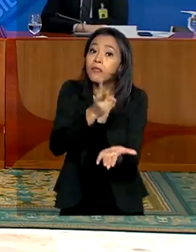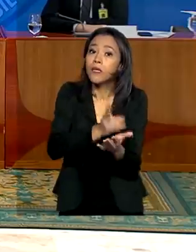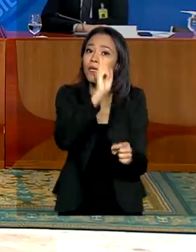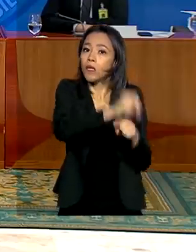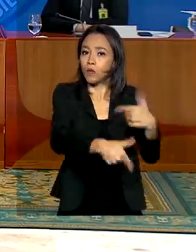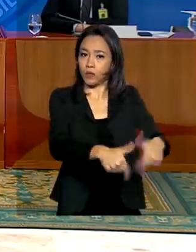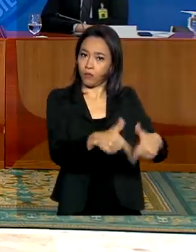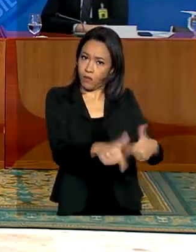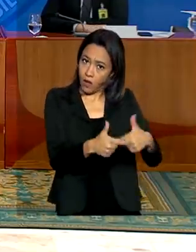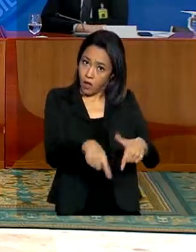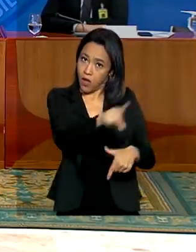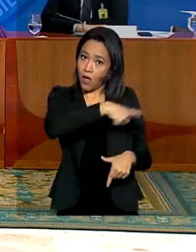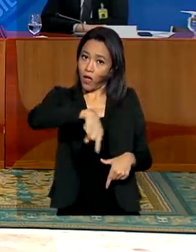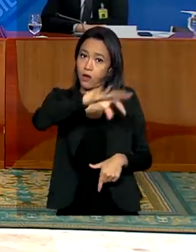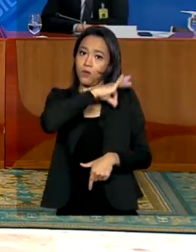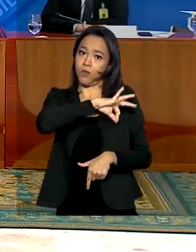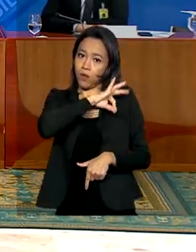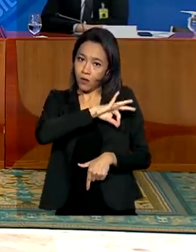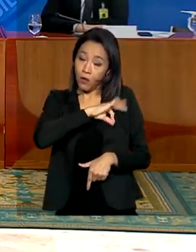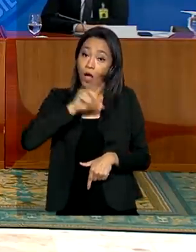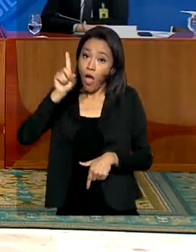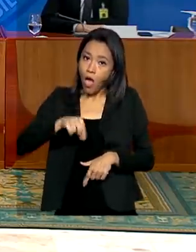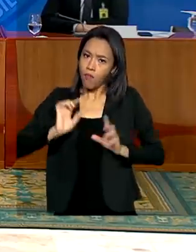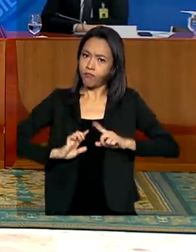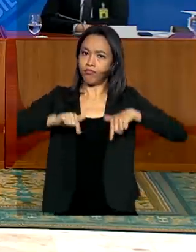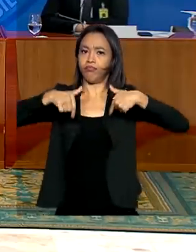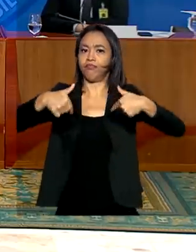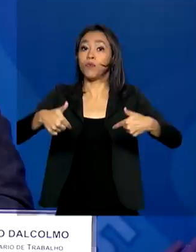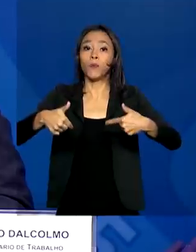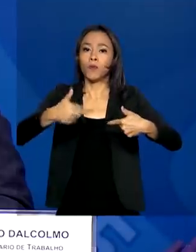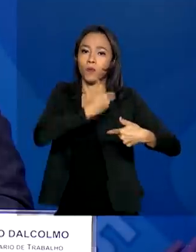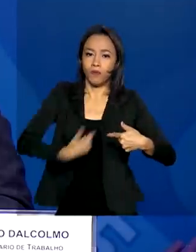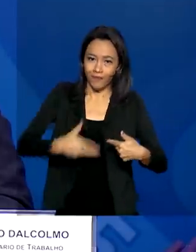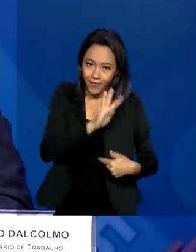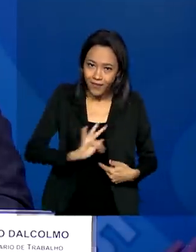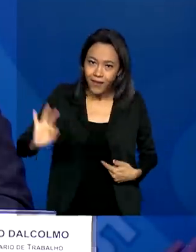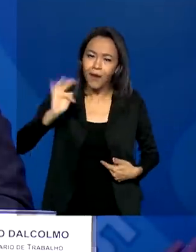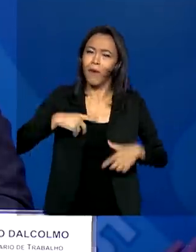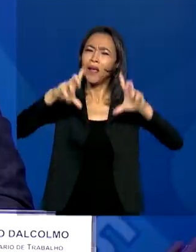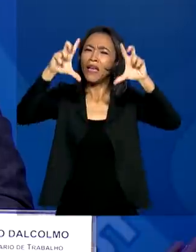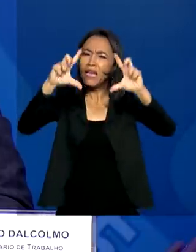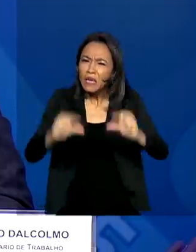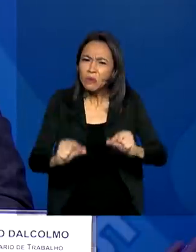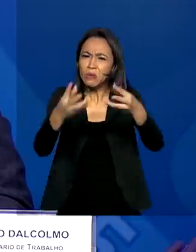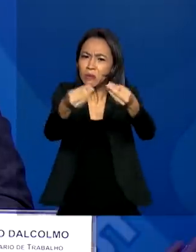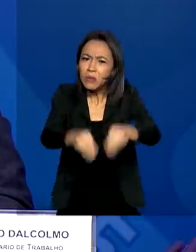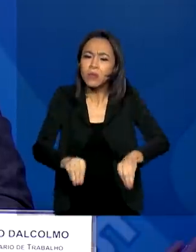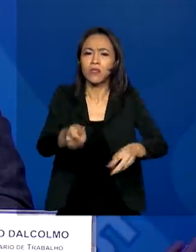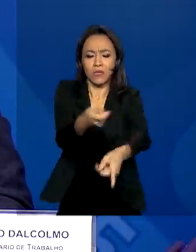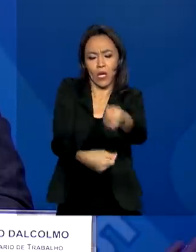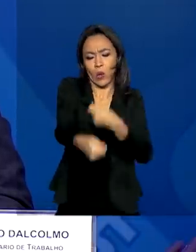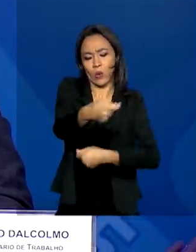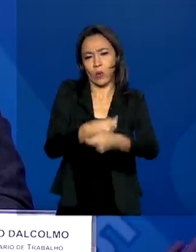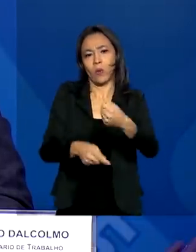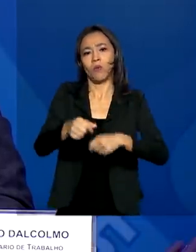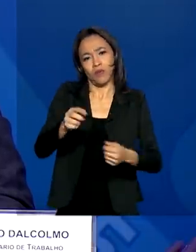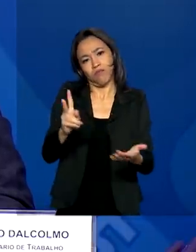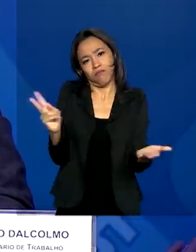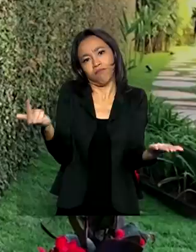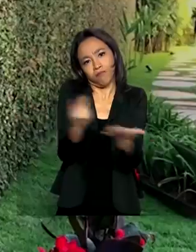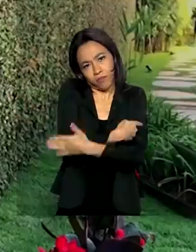e da renda. Foi mais uma ação do governo federal para minimizar os impactos econômicos gerados pelo